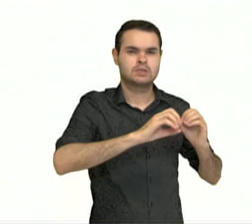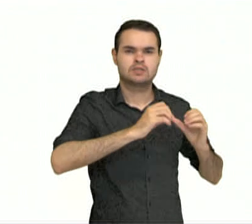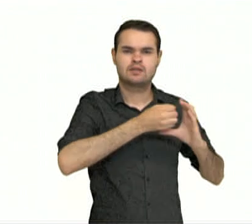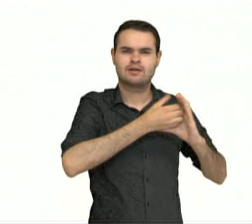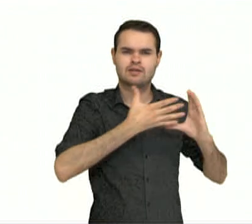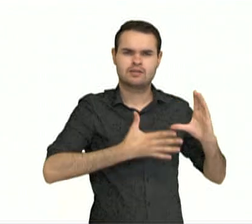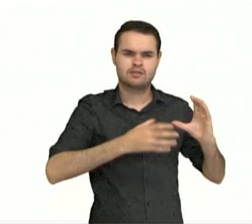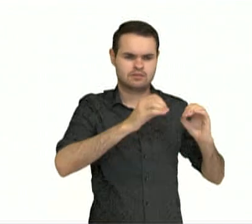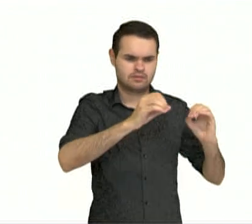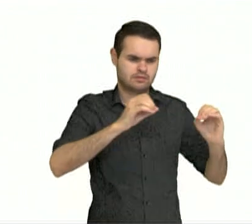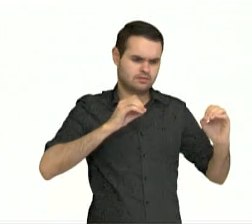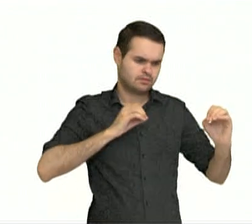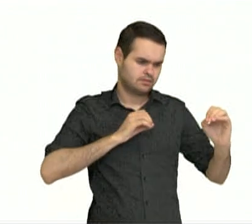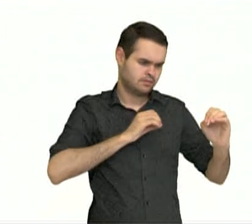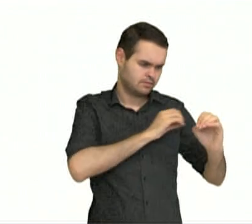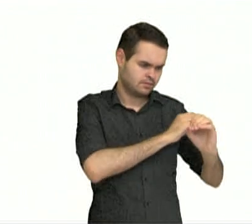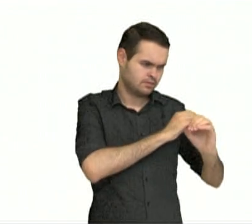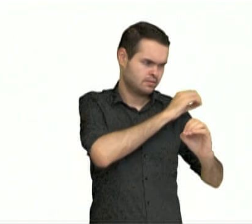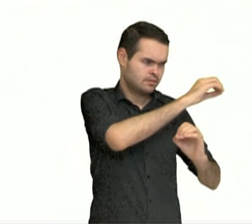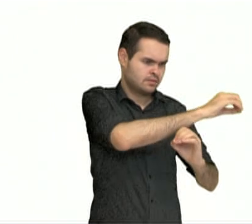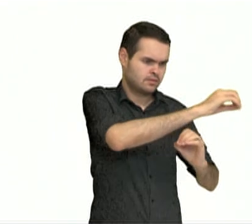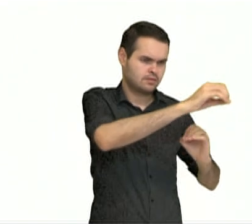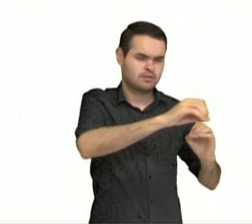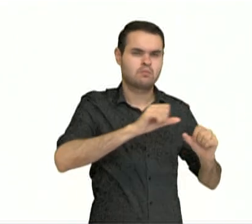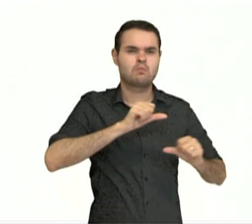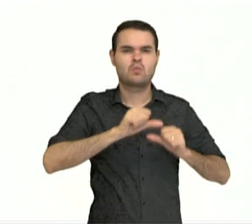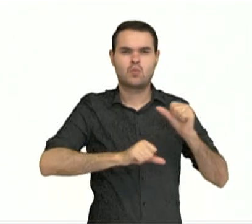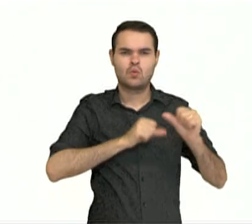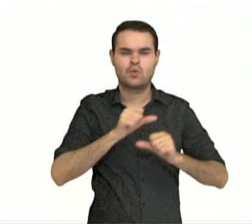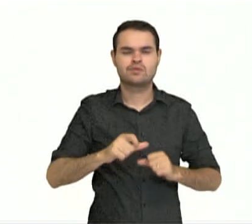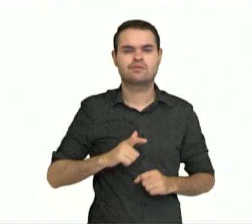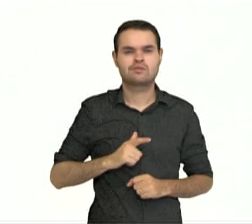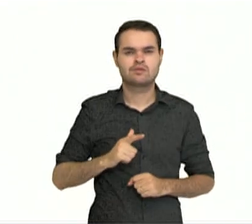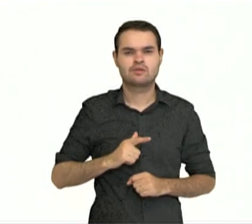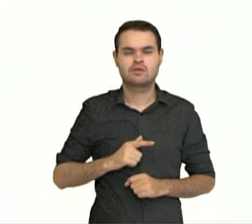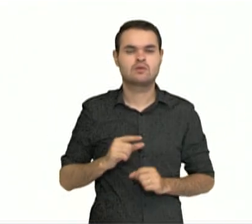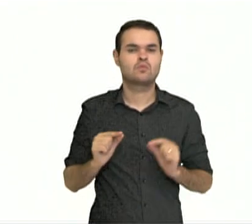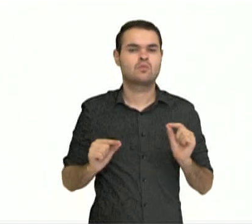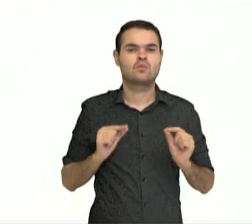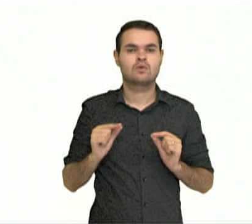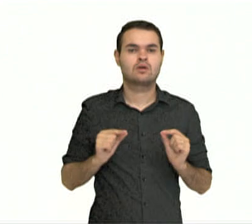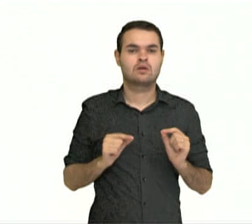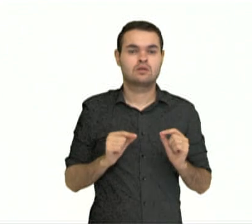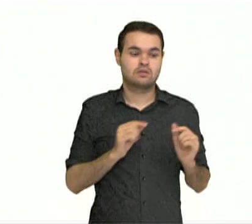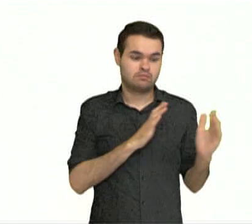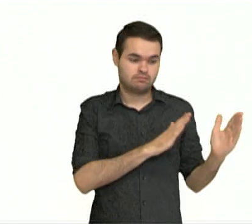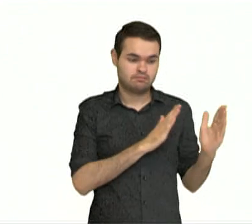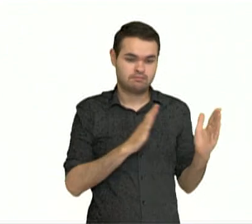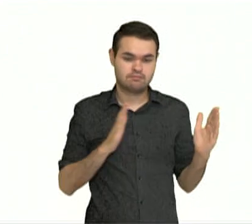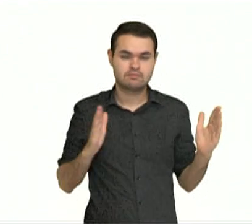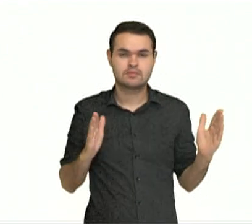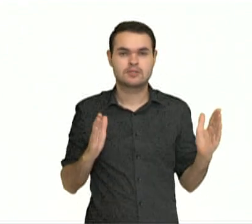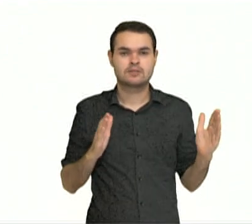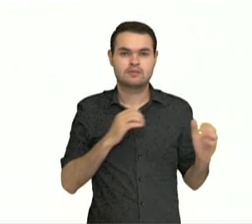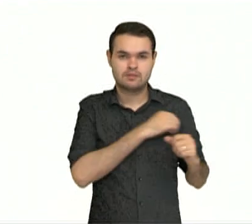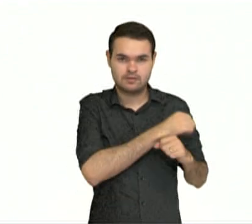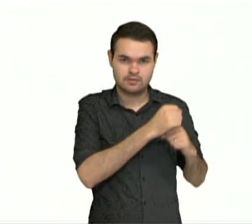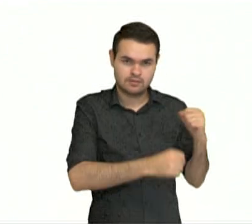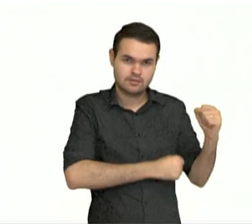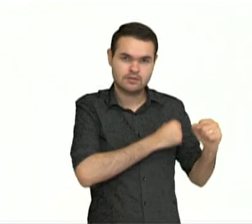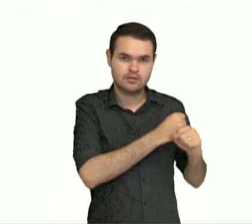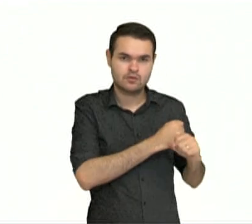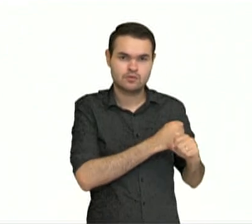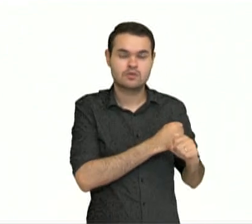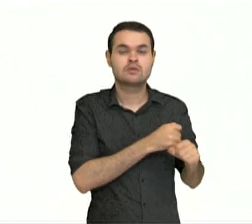planeta conforme ele gira em torno do Sol. Aí nós vamos ter, além das estações do ano, as zonas